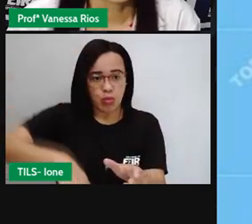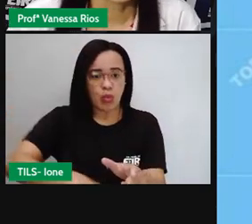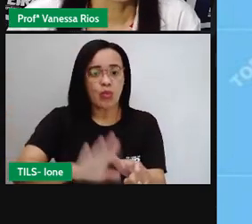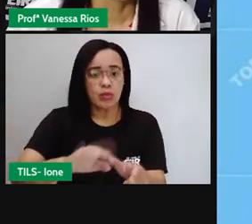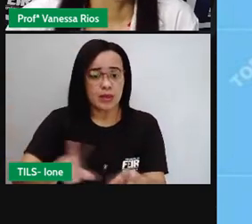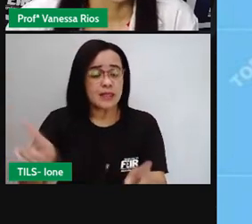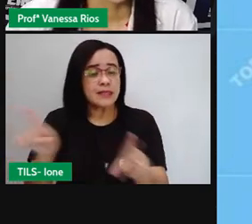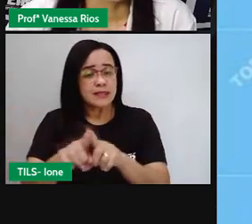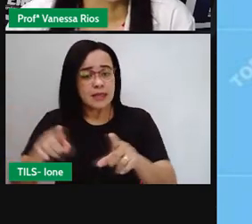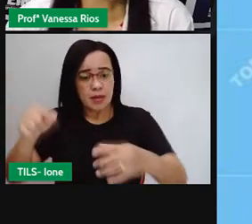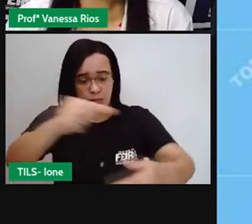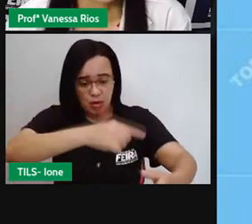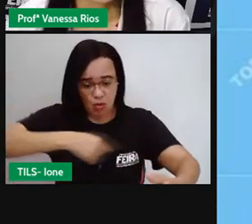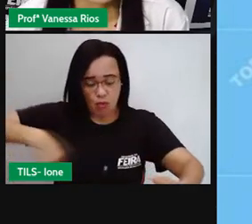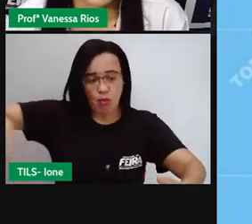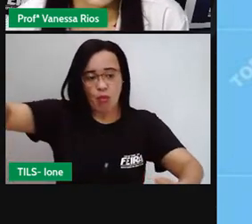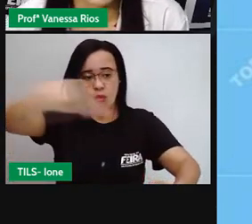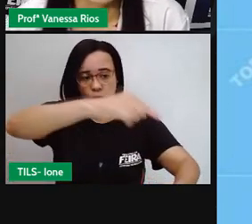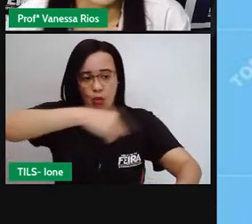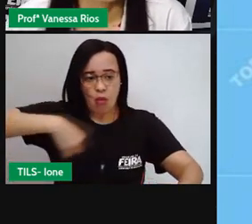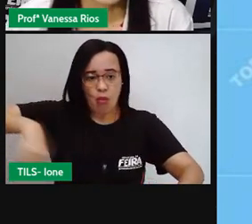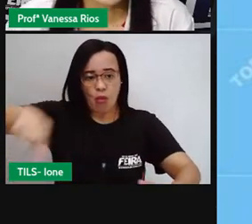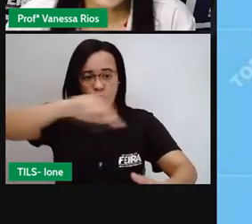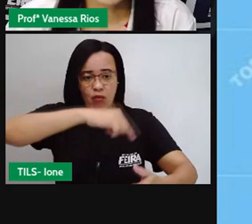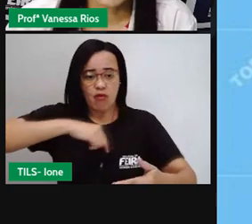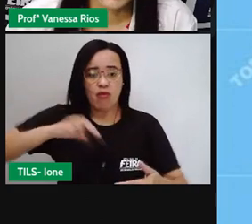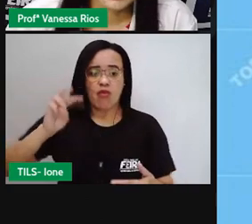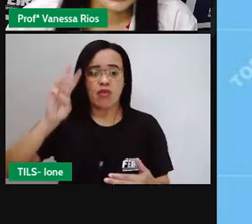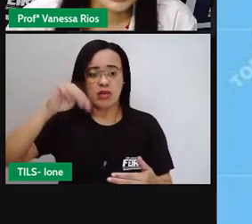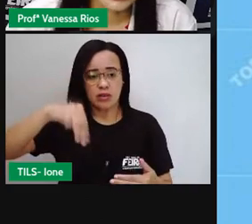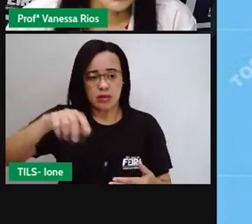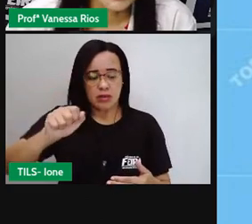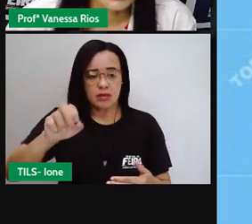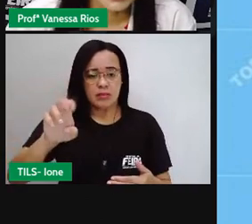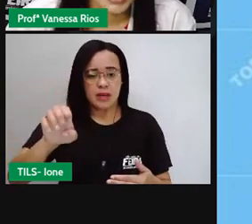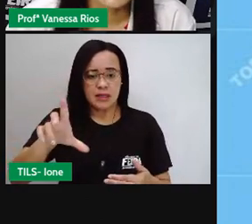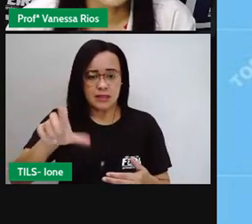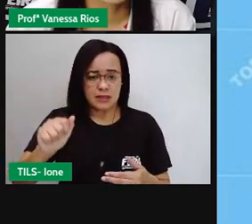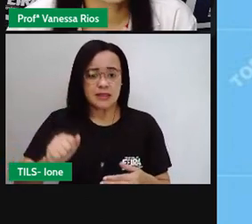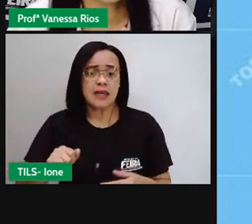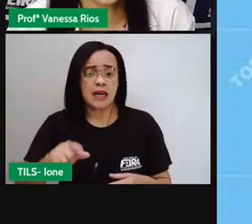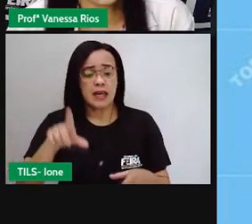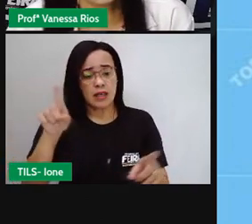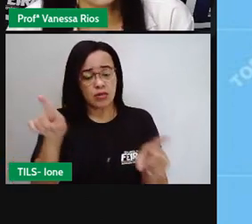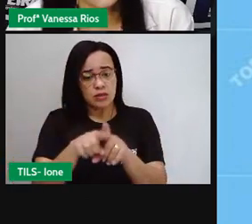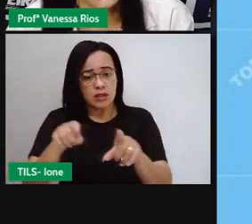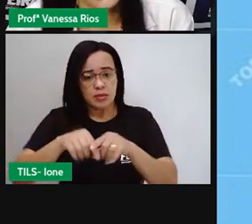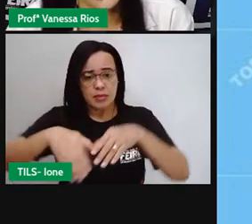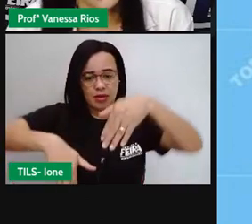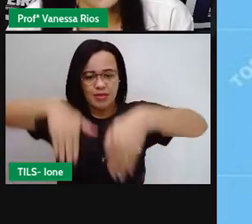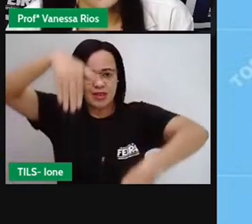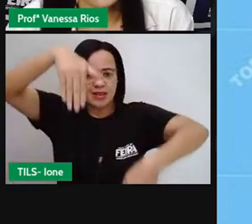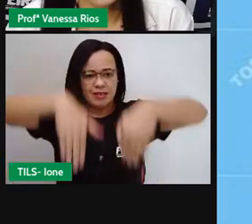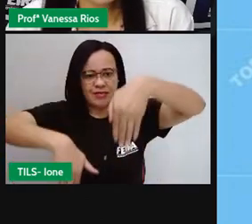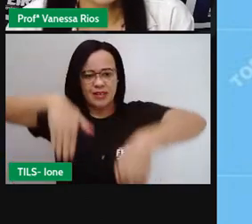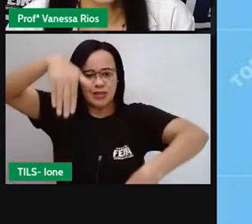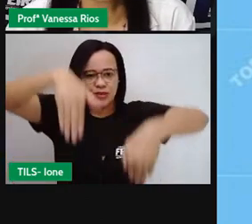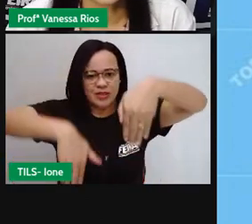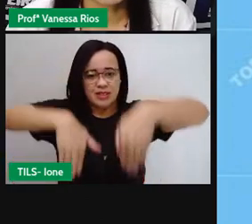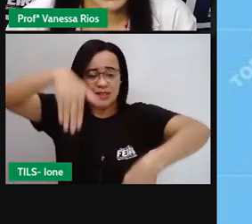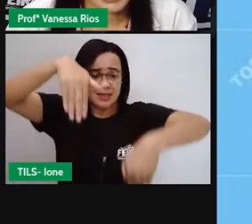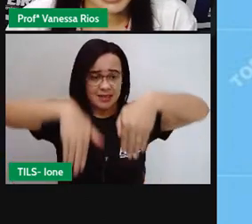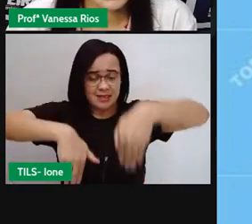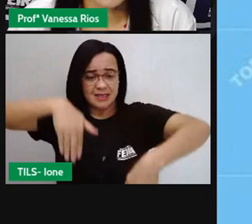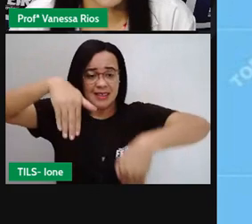Pelourinho, Elevador Lacerda, o Mercado Modelo. Aí temos o Dique do Tororó, o